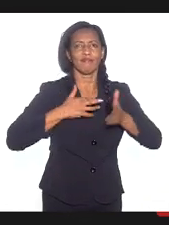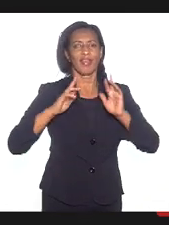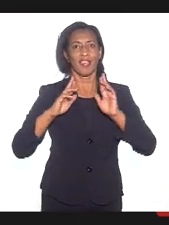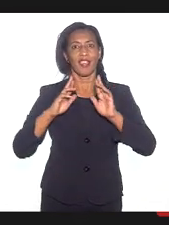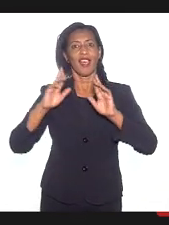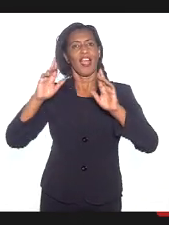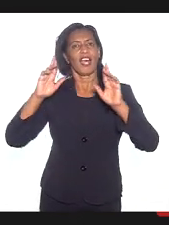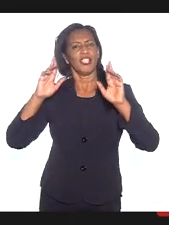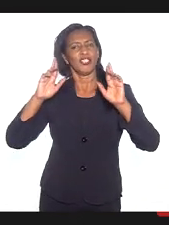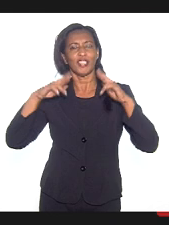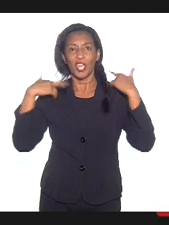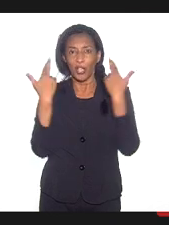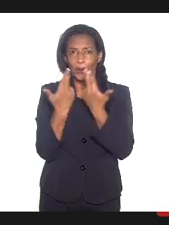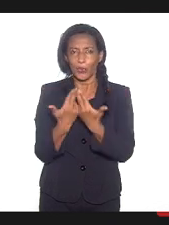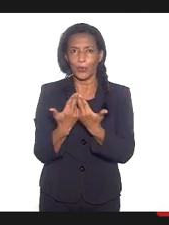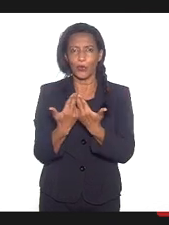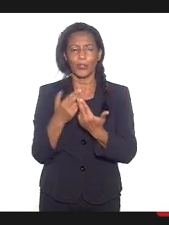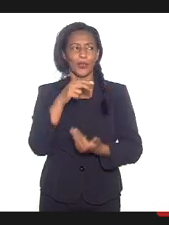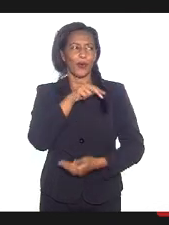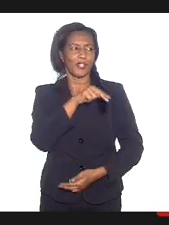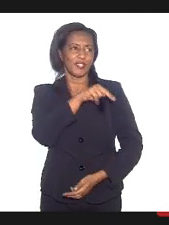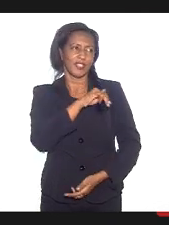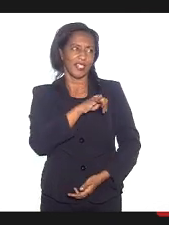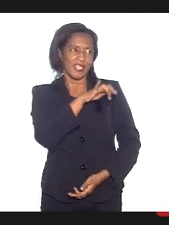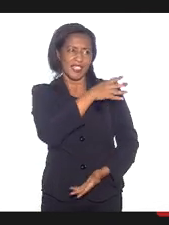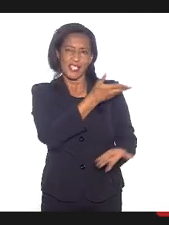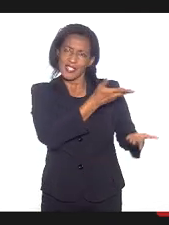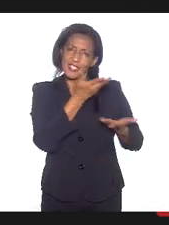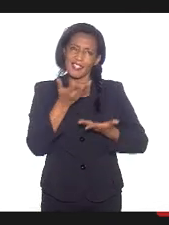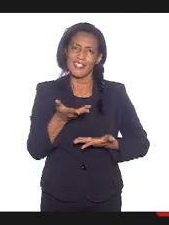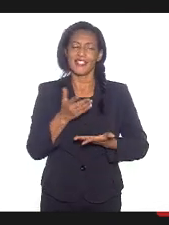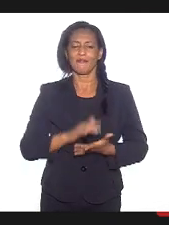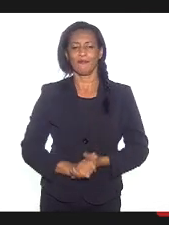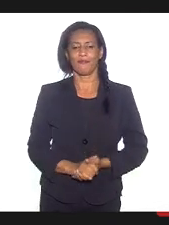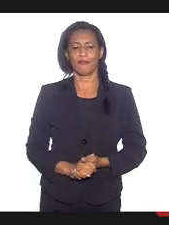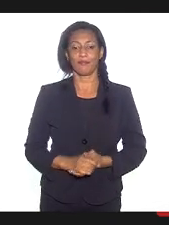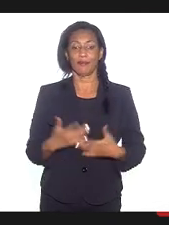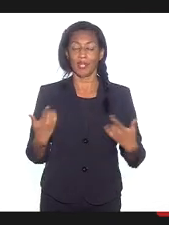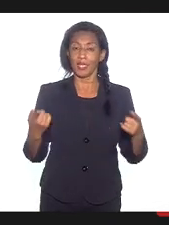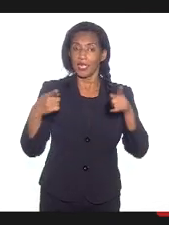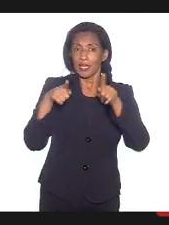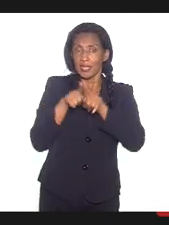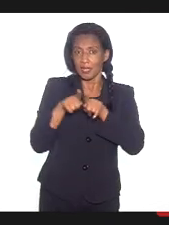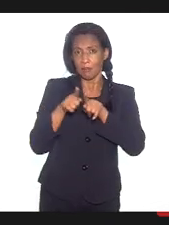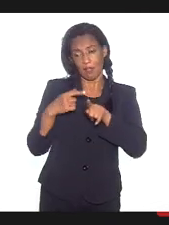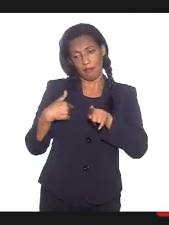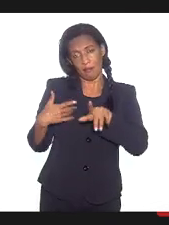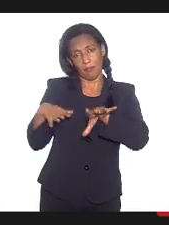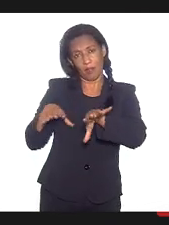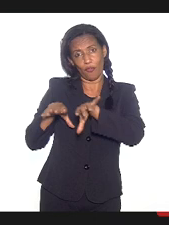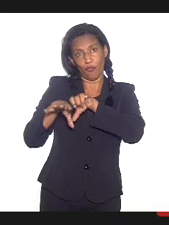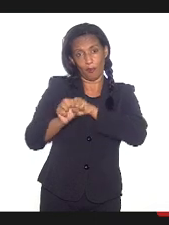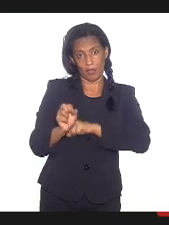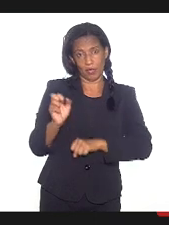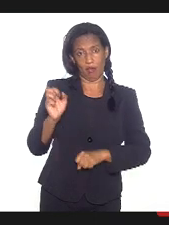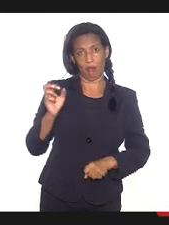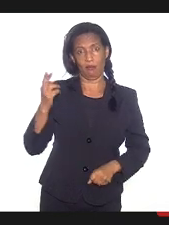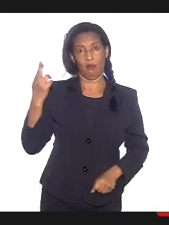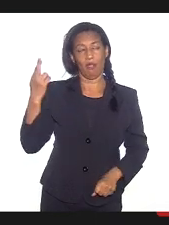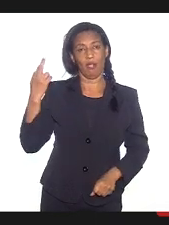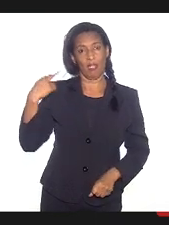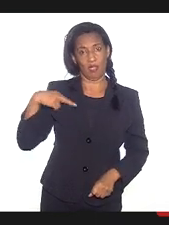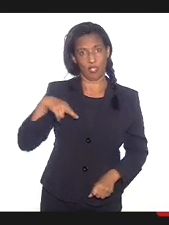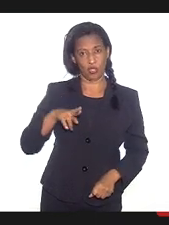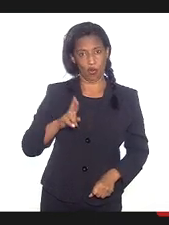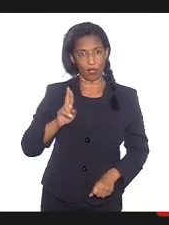com a Mãe Nilce e a Mãe Menina Anitta também. E, além da minha formação religiosa de ser